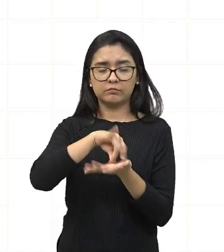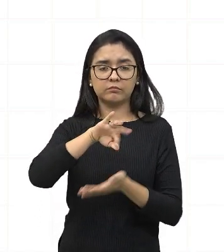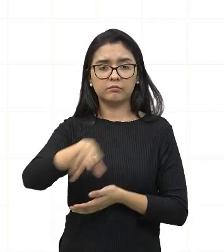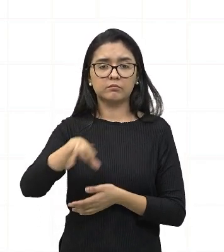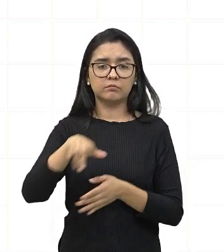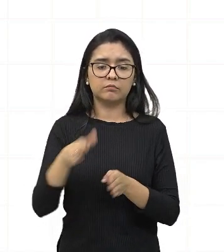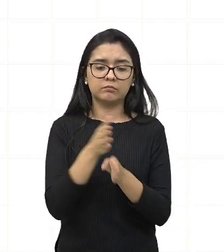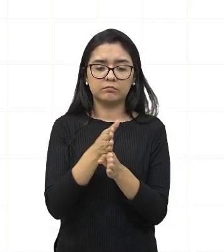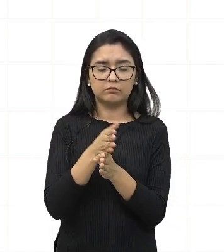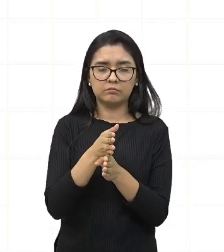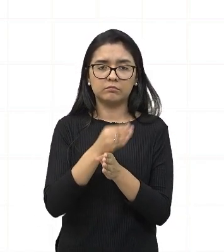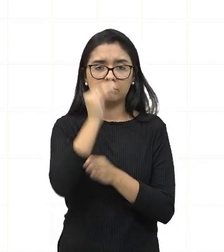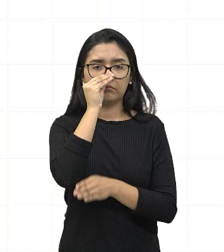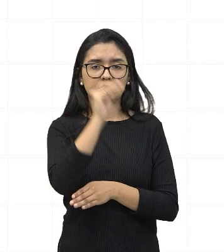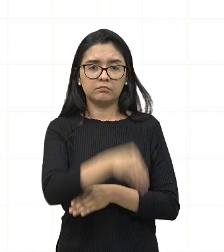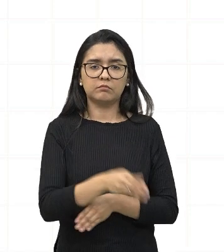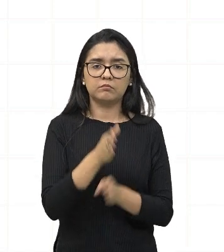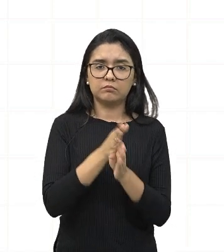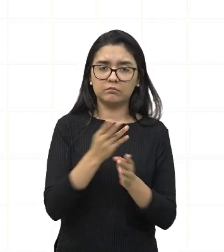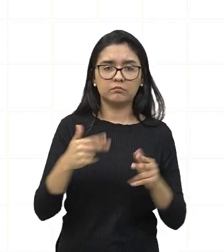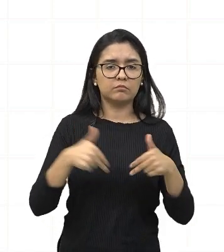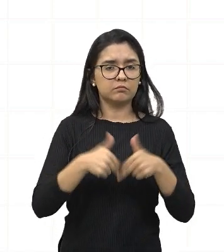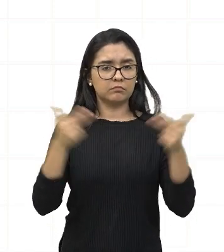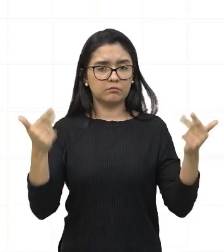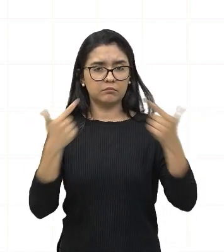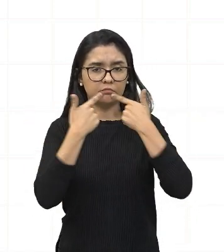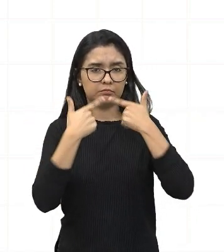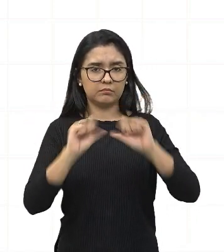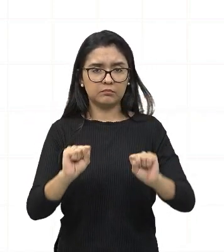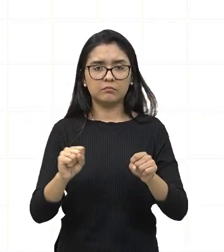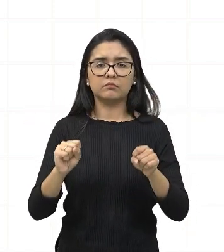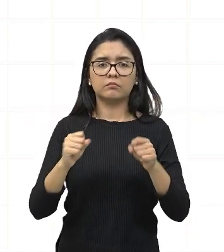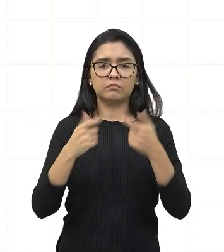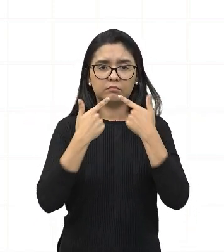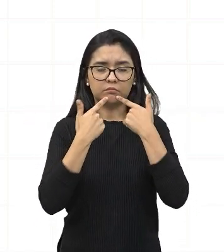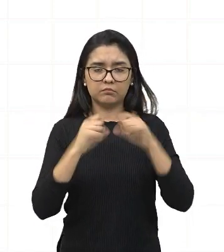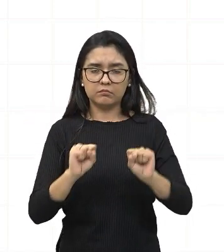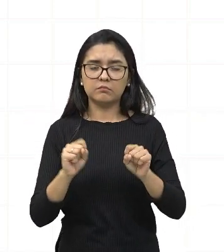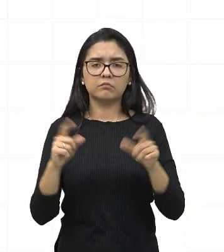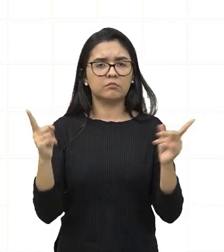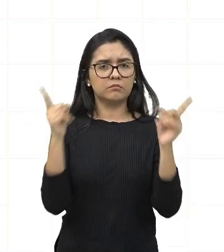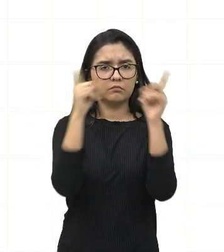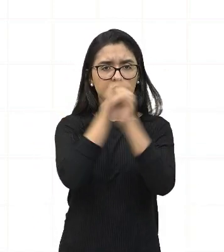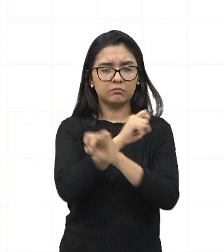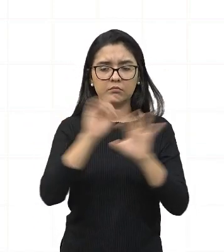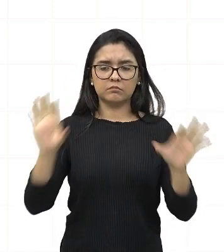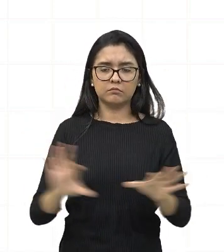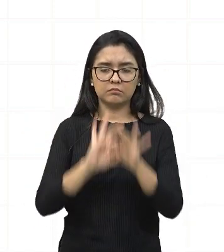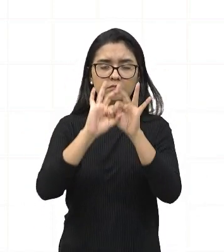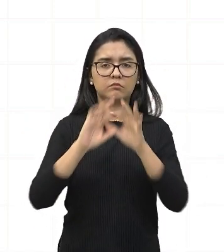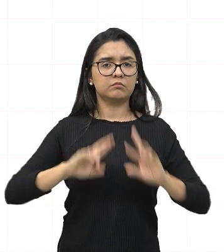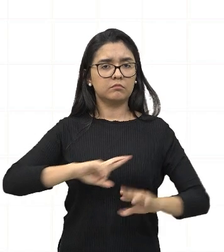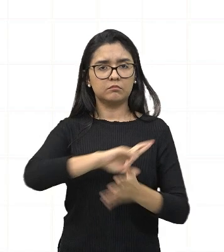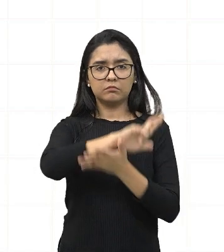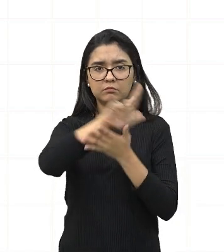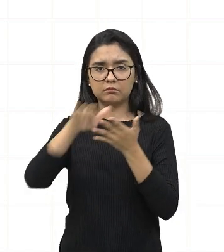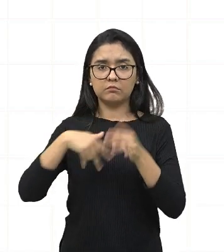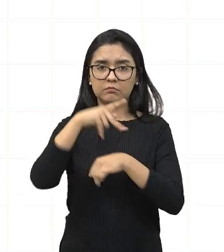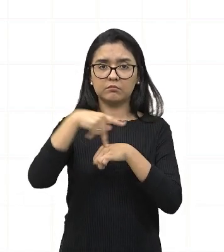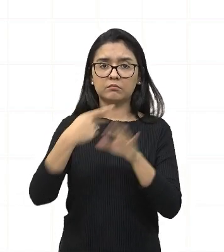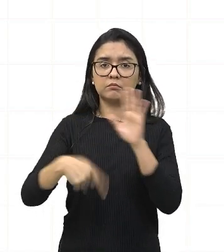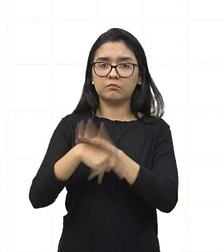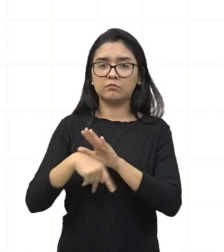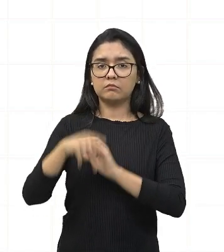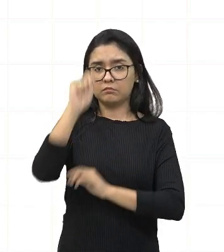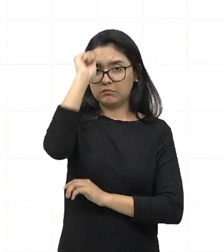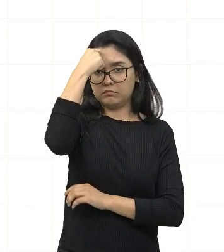ignorando as divisões étnicas e linguísticas, gerou conflitos e dificultou a unificação nacional em diversos países africanos.